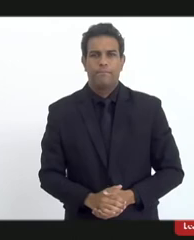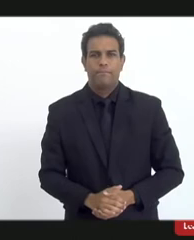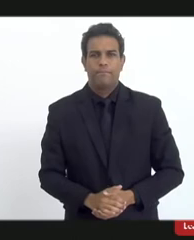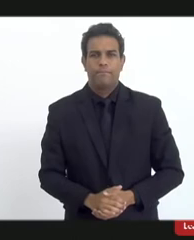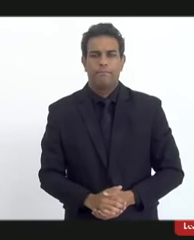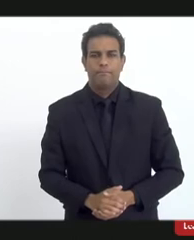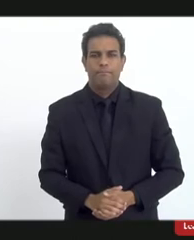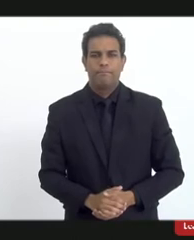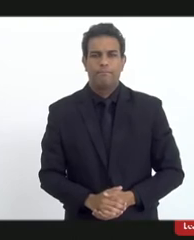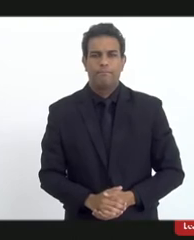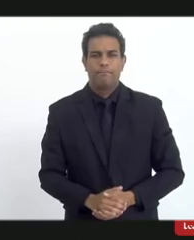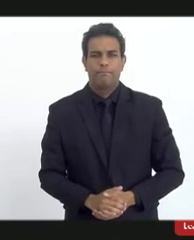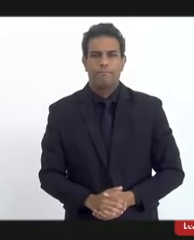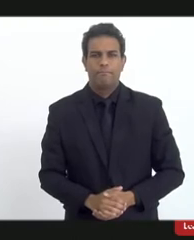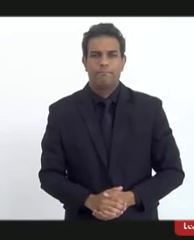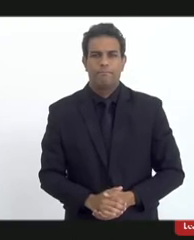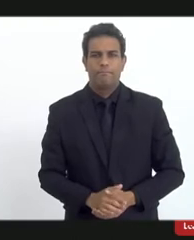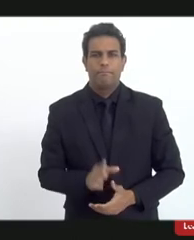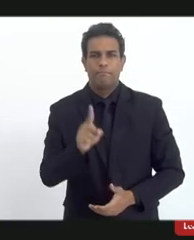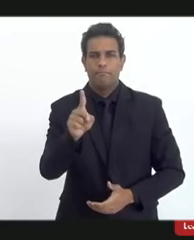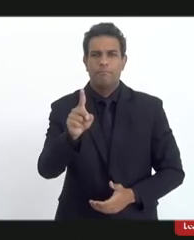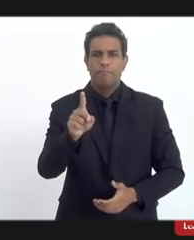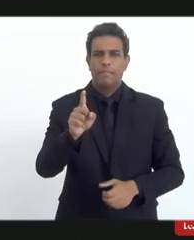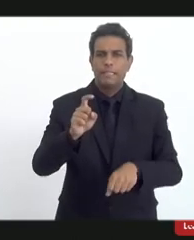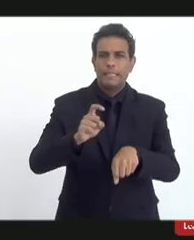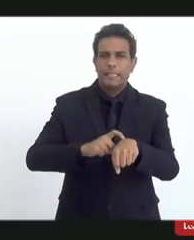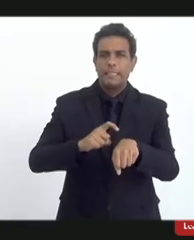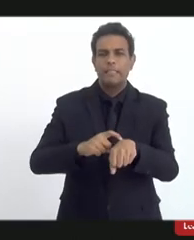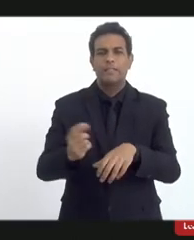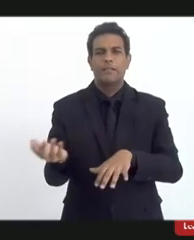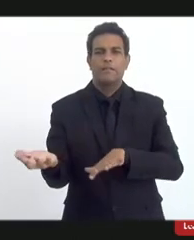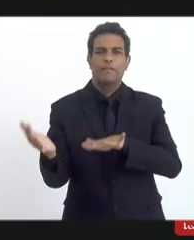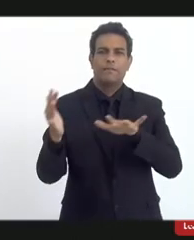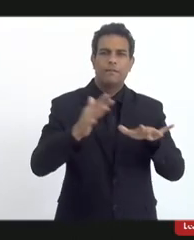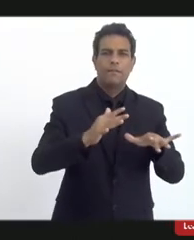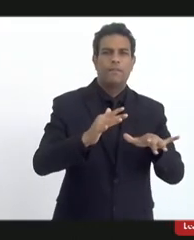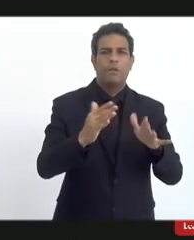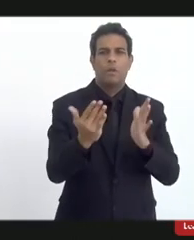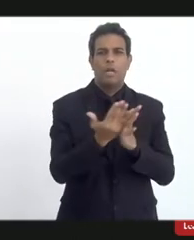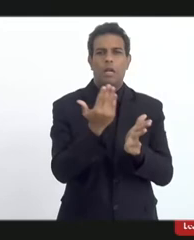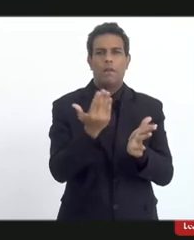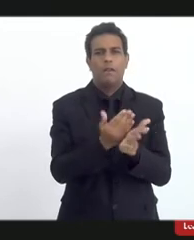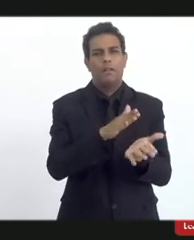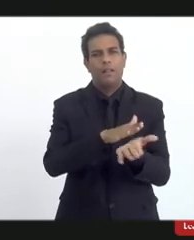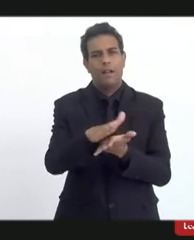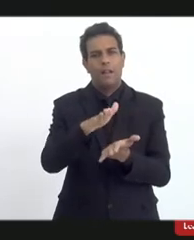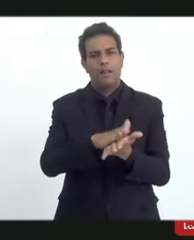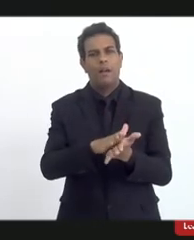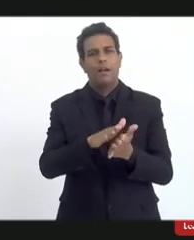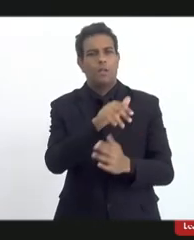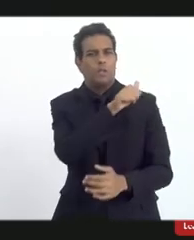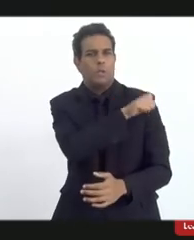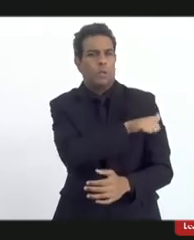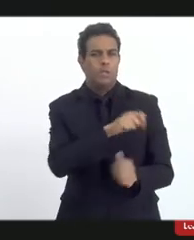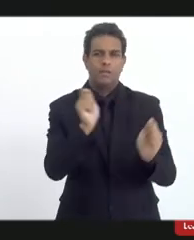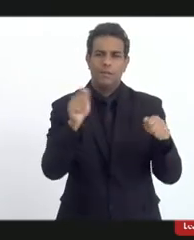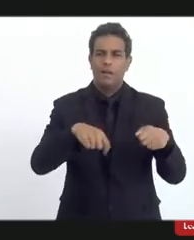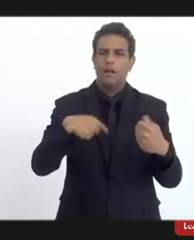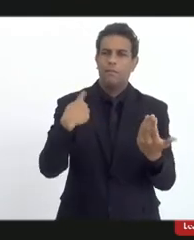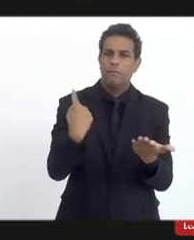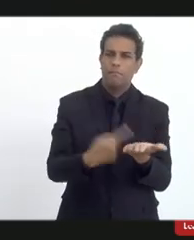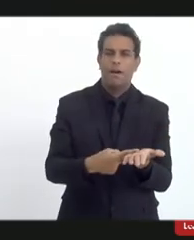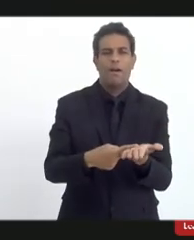doutor Ed o senhor tem que ter o compromisso de vir lançar o seu livro no Rio de Janeiro já está aceito